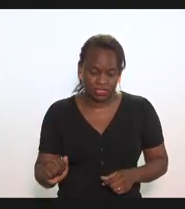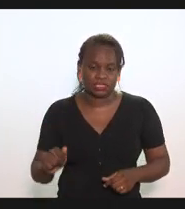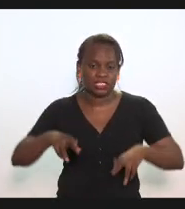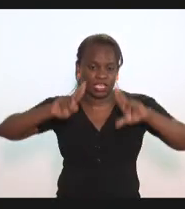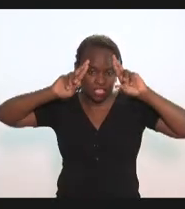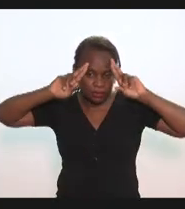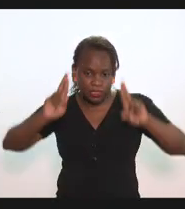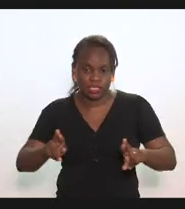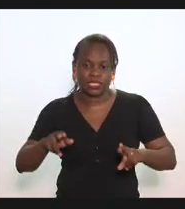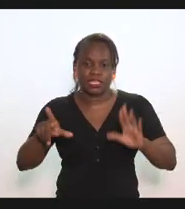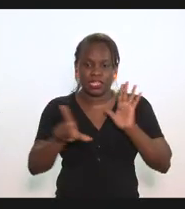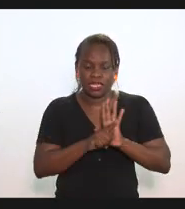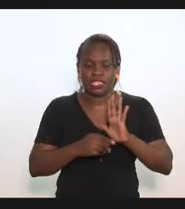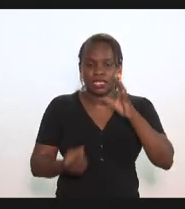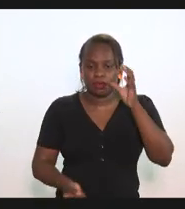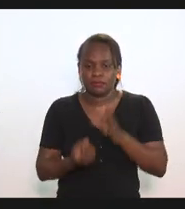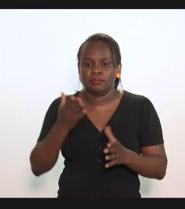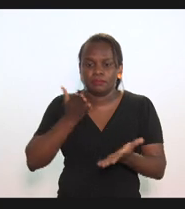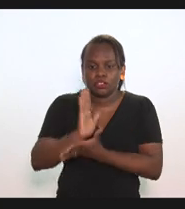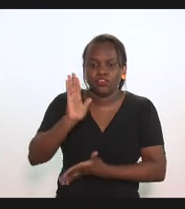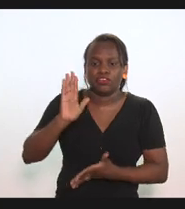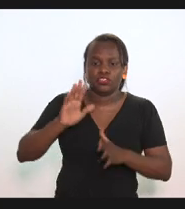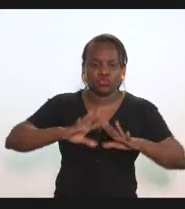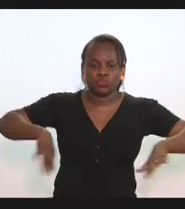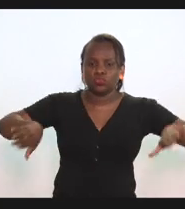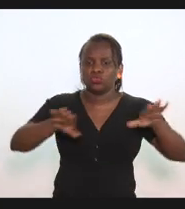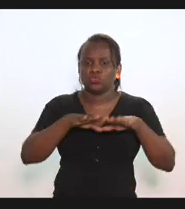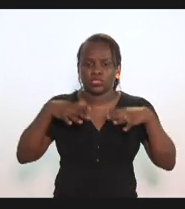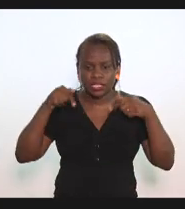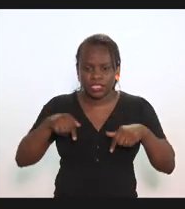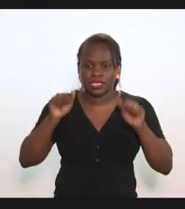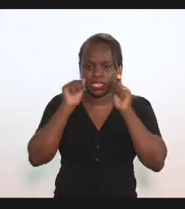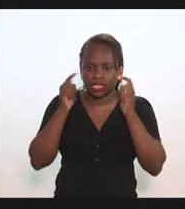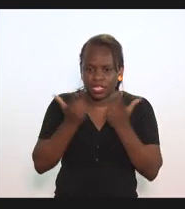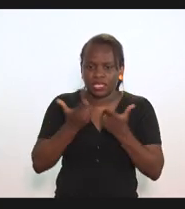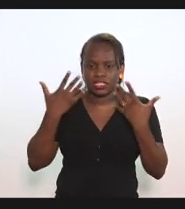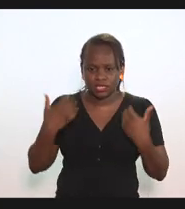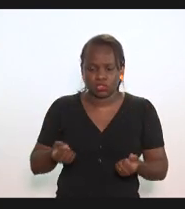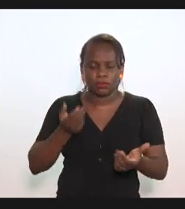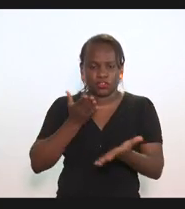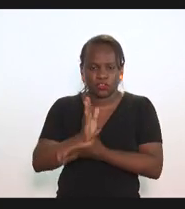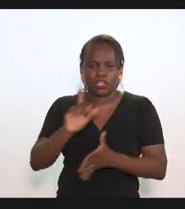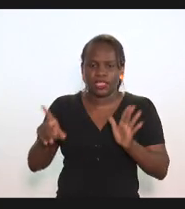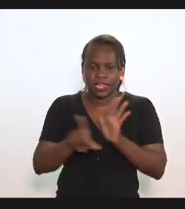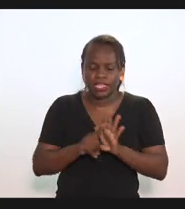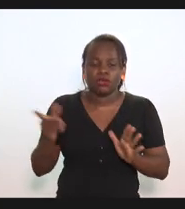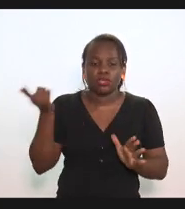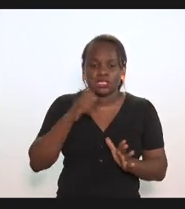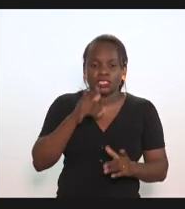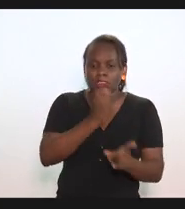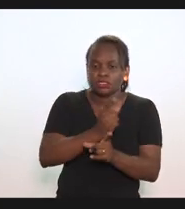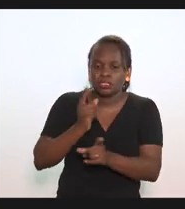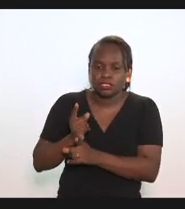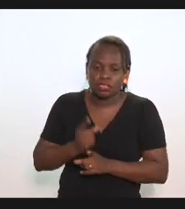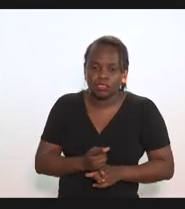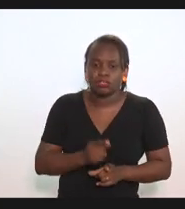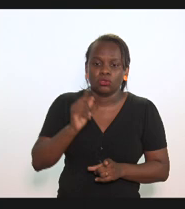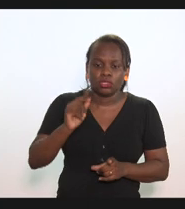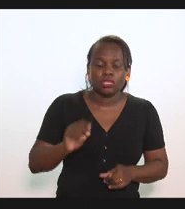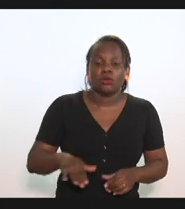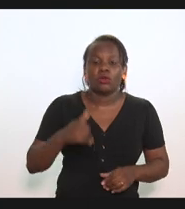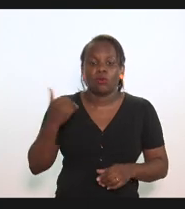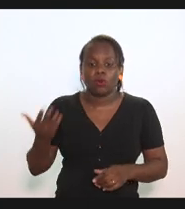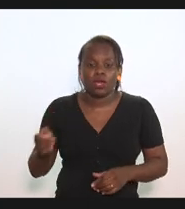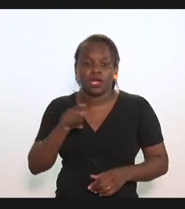respeitando essa lei que foi aprovada por unanimidade na Assembleia Legislativa conseguir identificar efetivamente quais